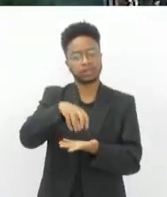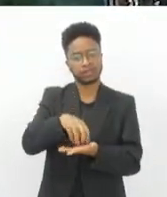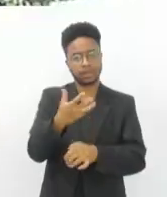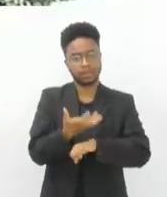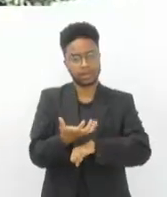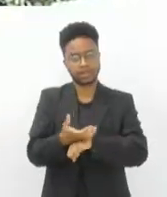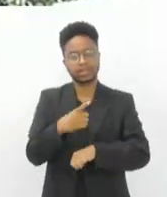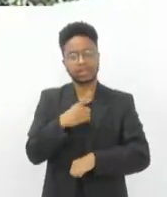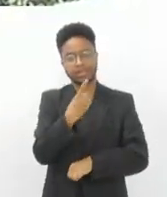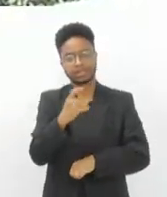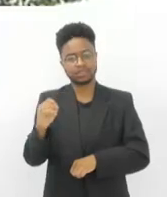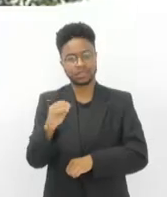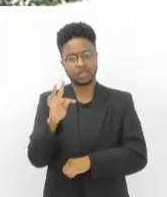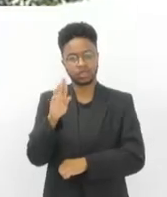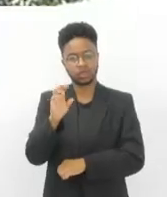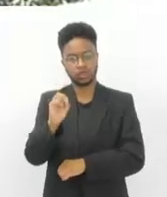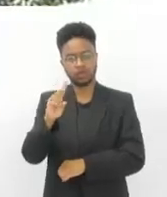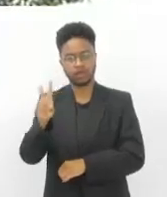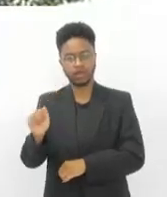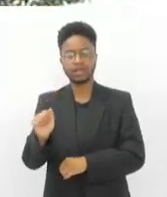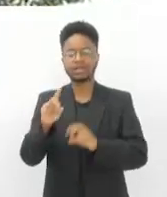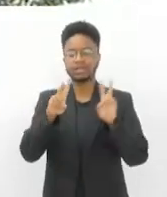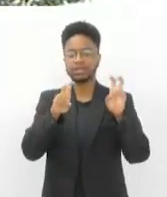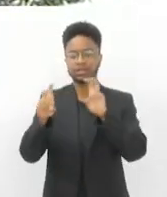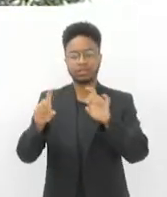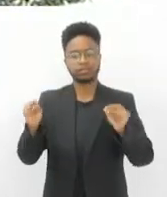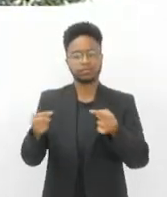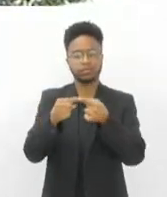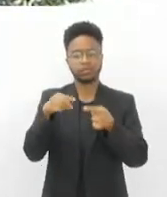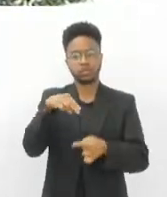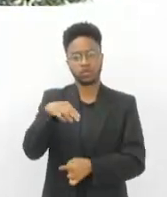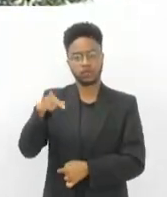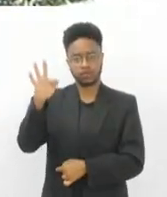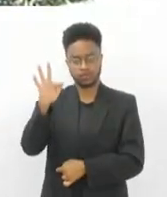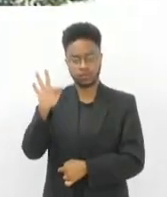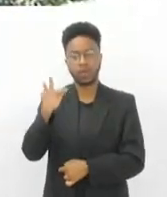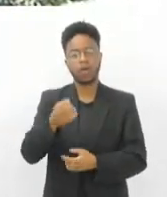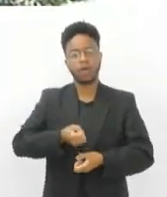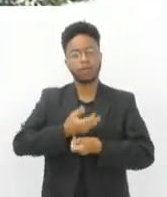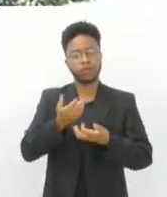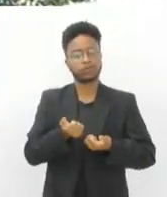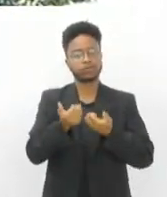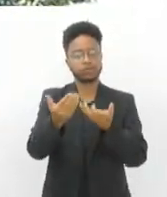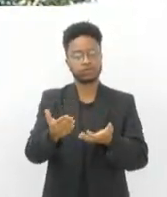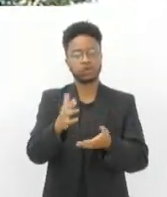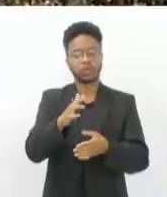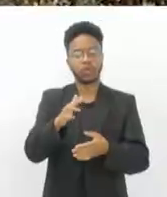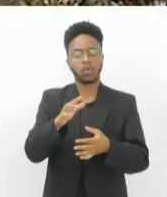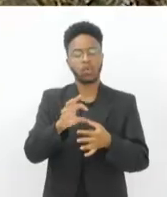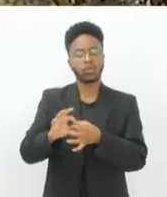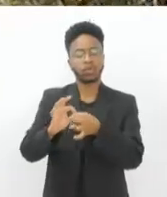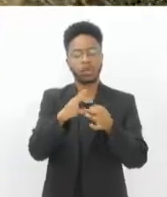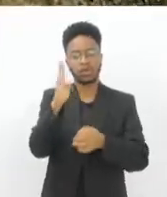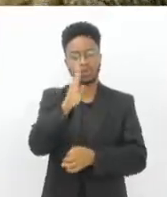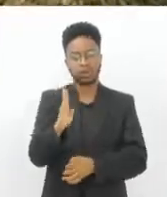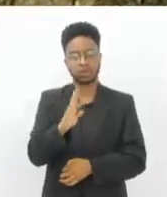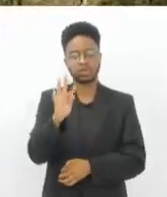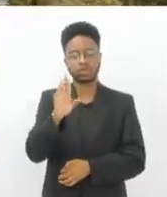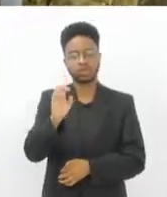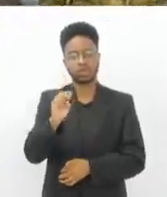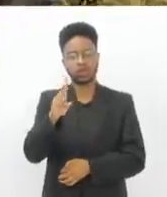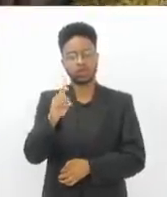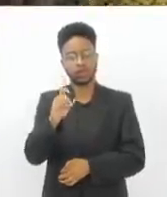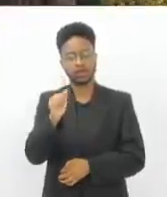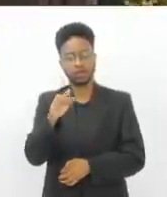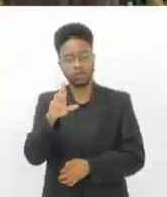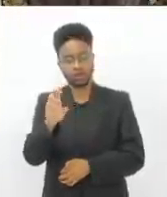trovas, que tem como tema Nova Friburgo. Os poemas foram cedidos pela União Brasileira de Trovadores, com participação de autores